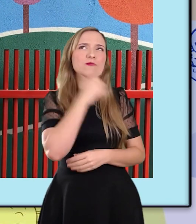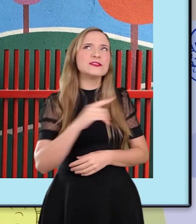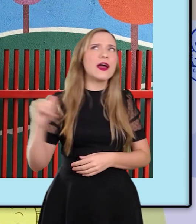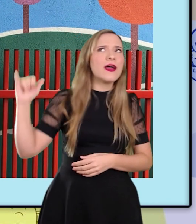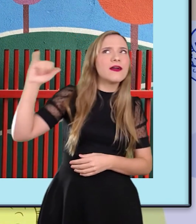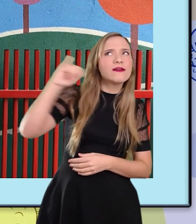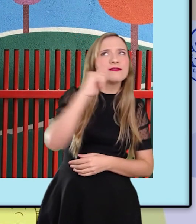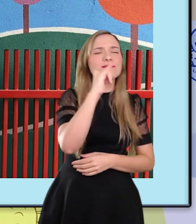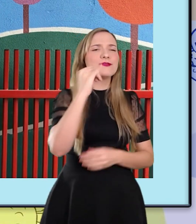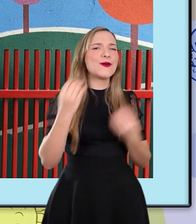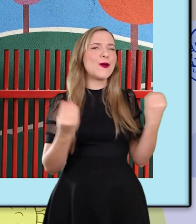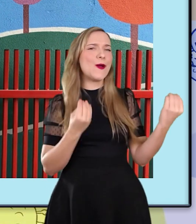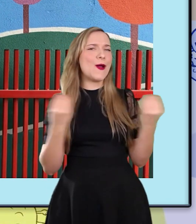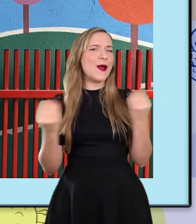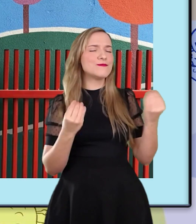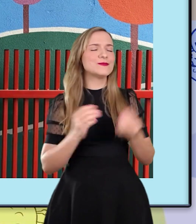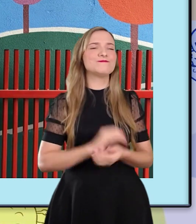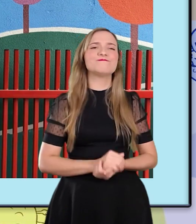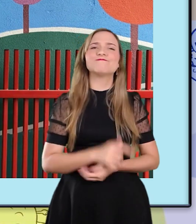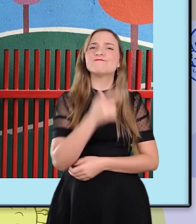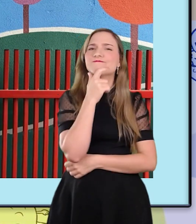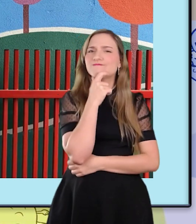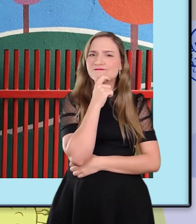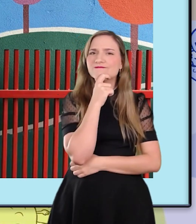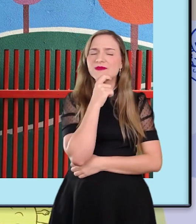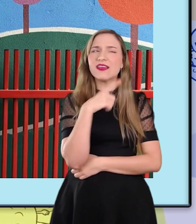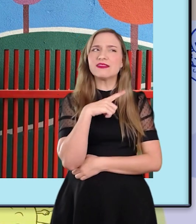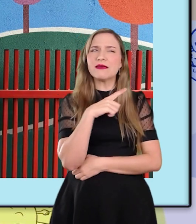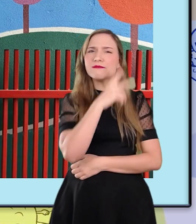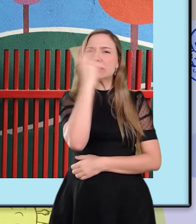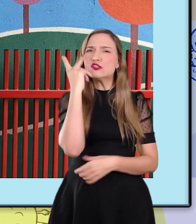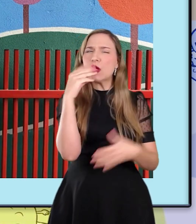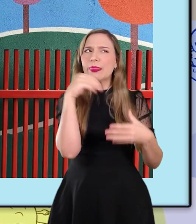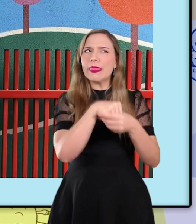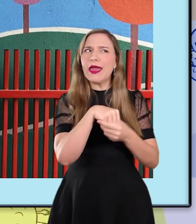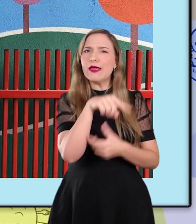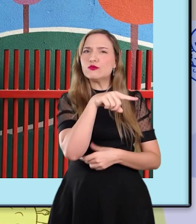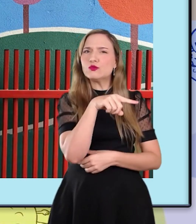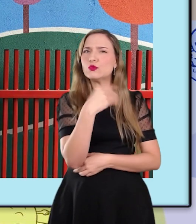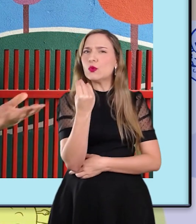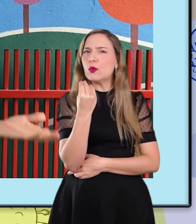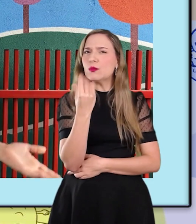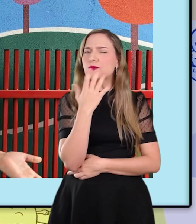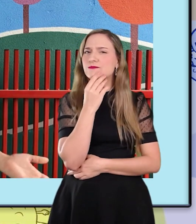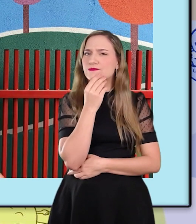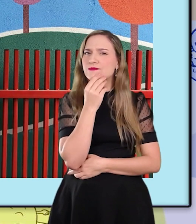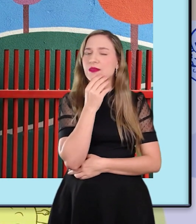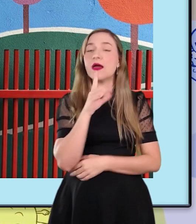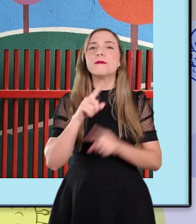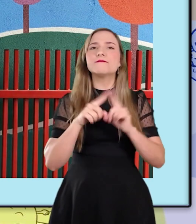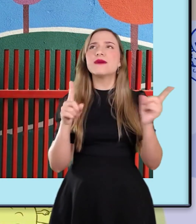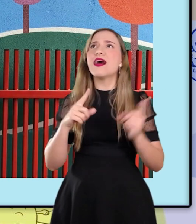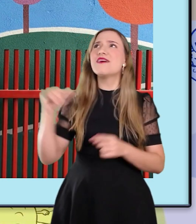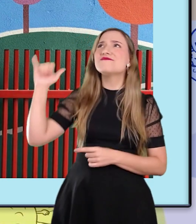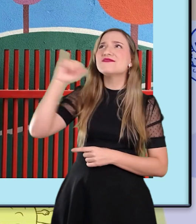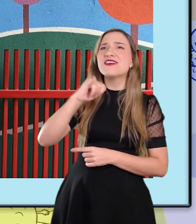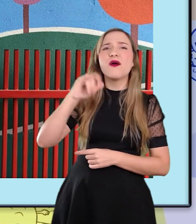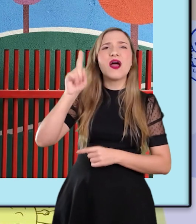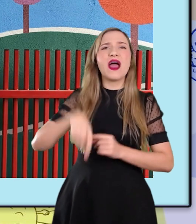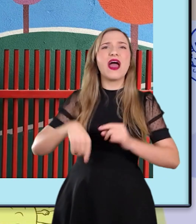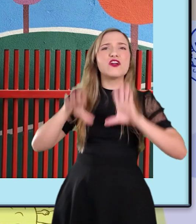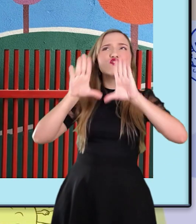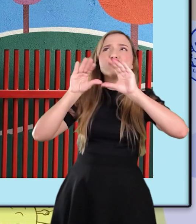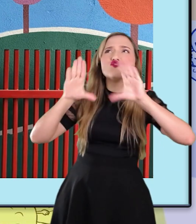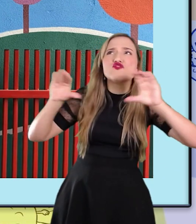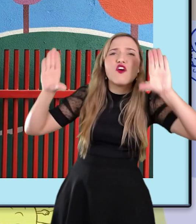consegue voar. Hum, será que tem gente dentro do avião? Mas a casa do avião é lá na